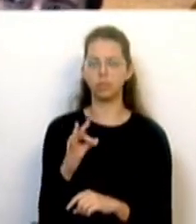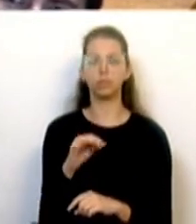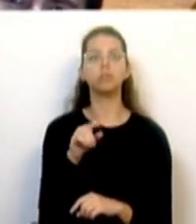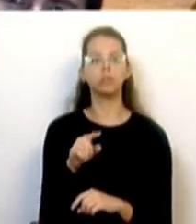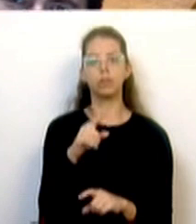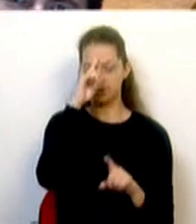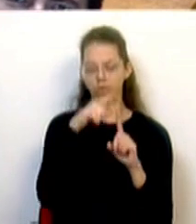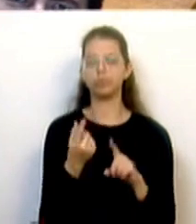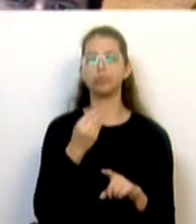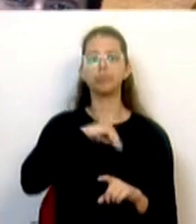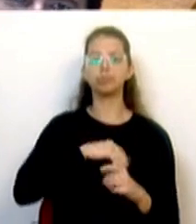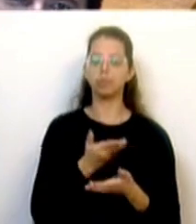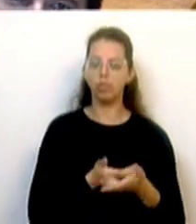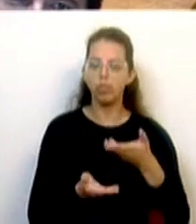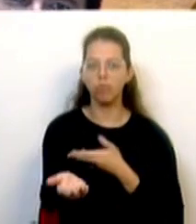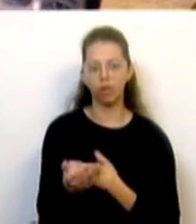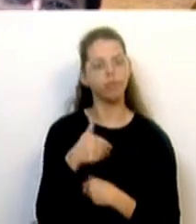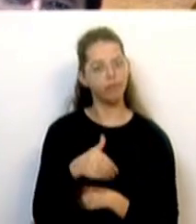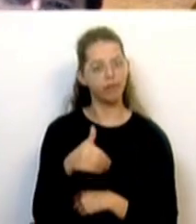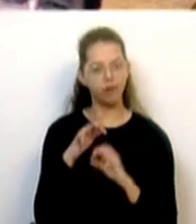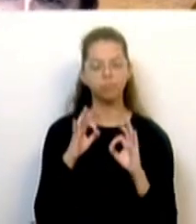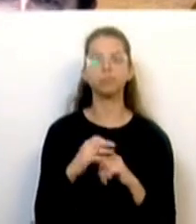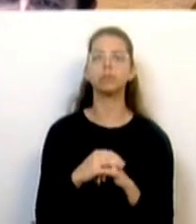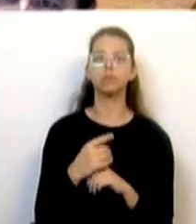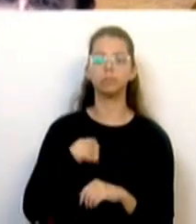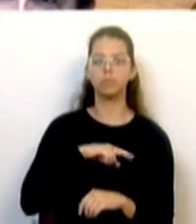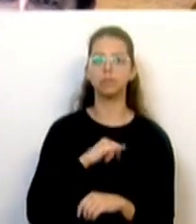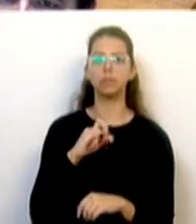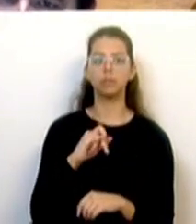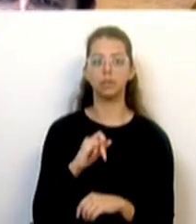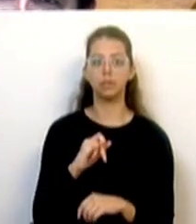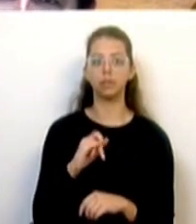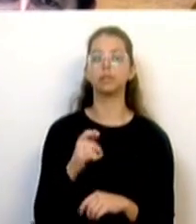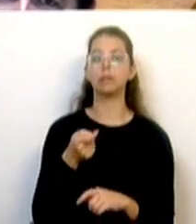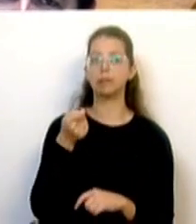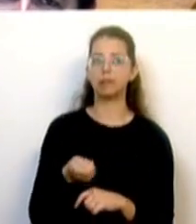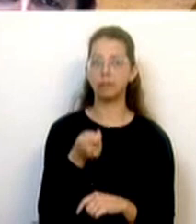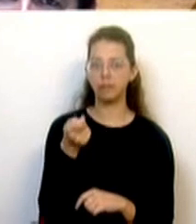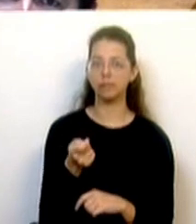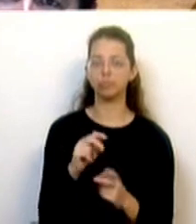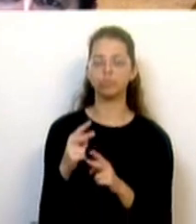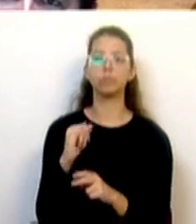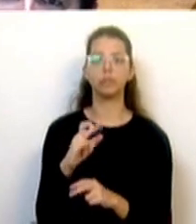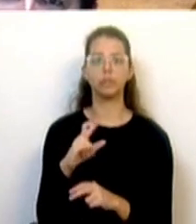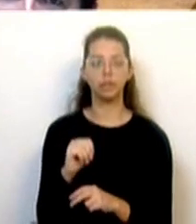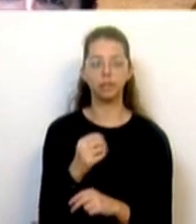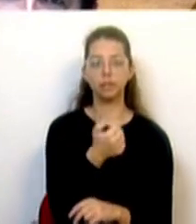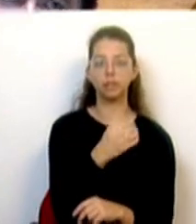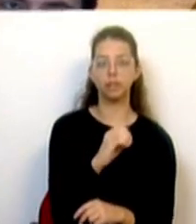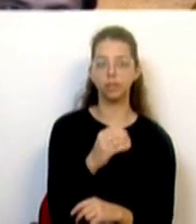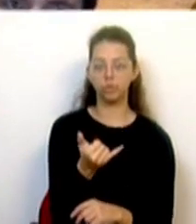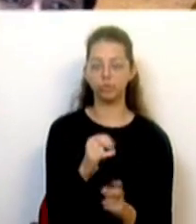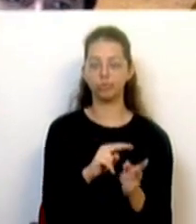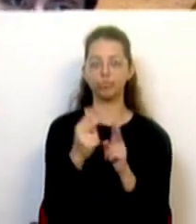rendimentos. E assim será. Aumentámos a redução das rendas em IRS de 502 para